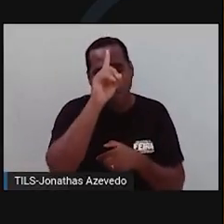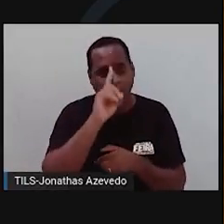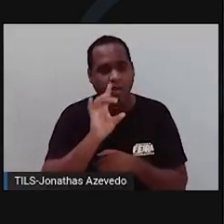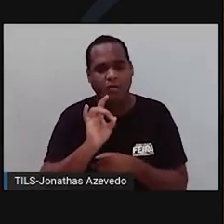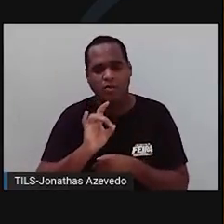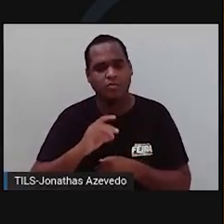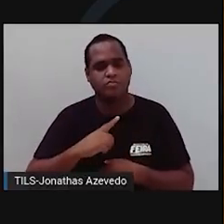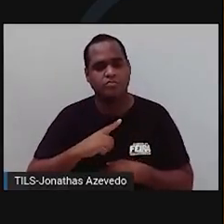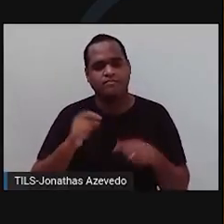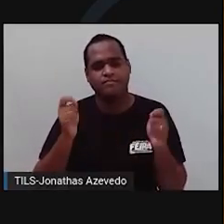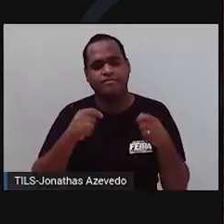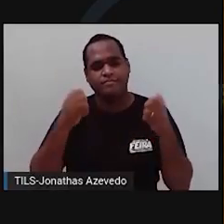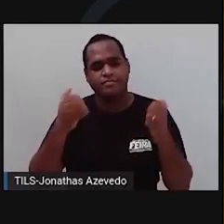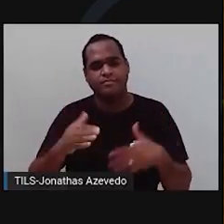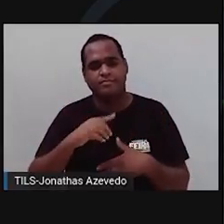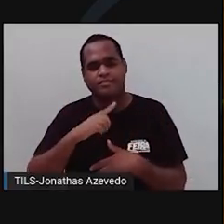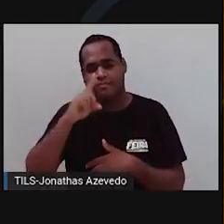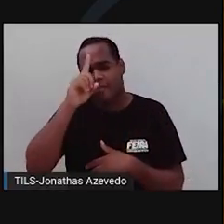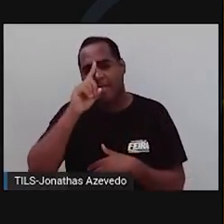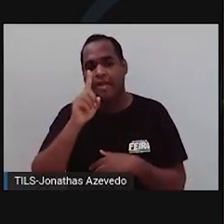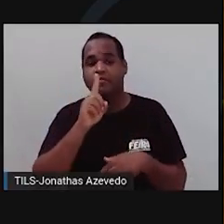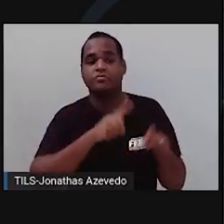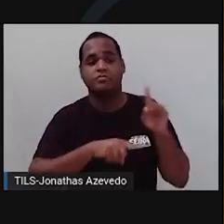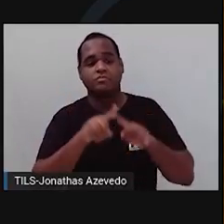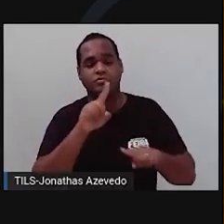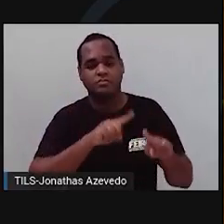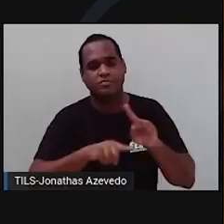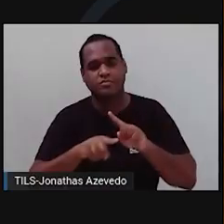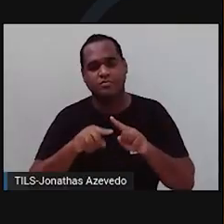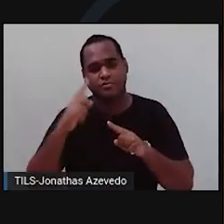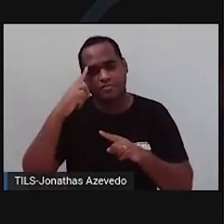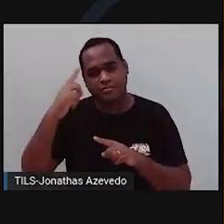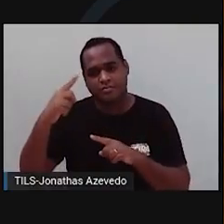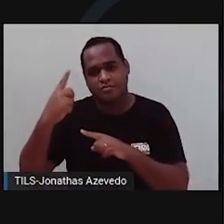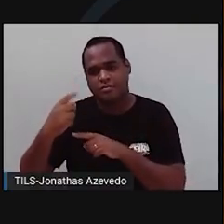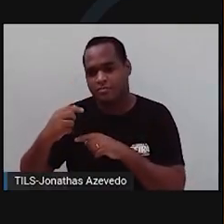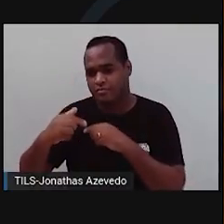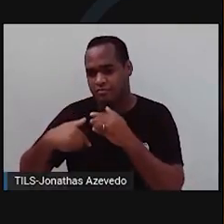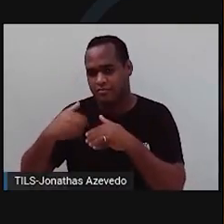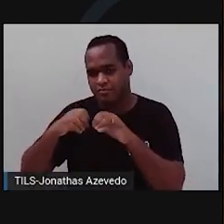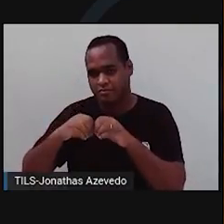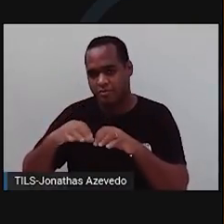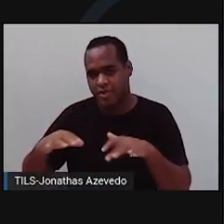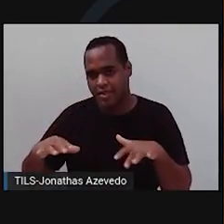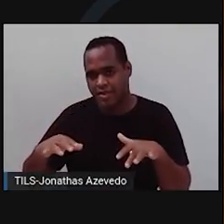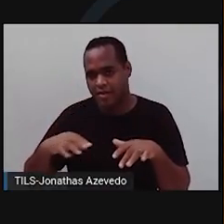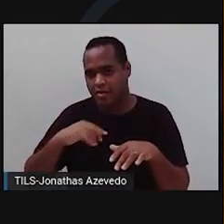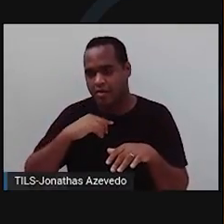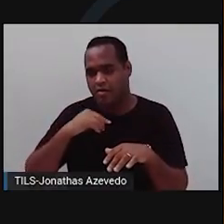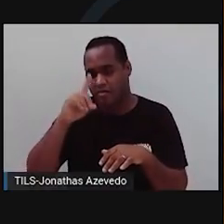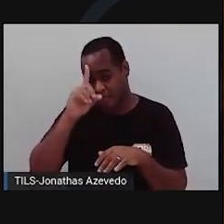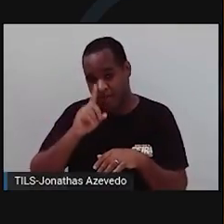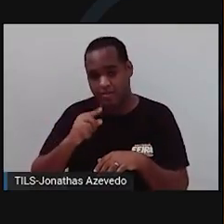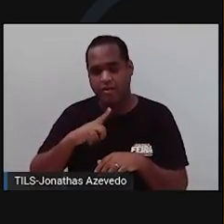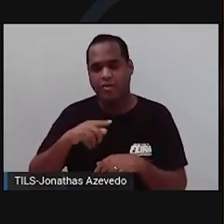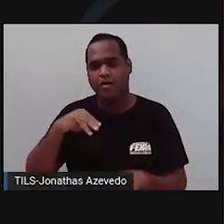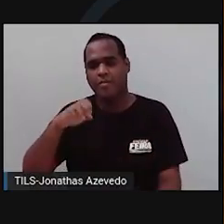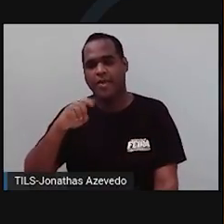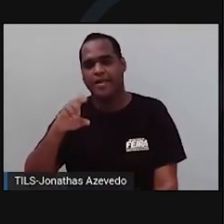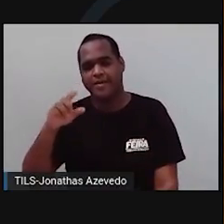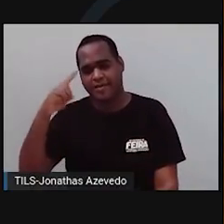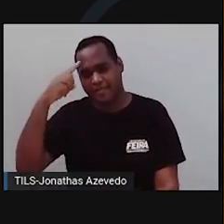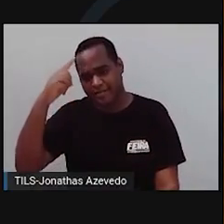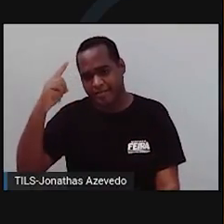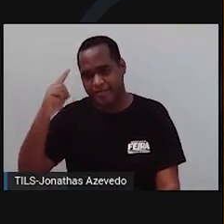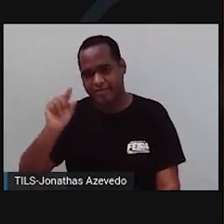e, por isso, chamou o amarelo de dominante, pois foi encontrado em todas as novas ervilhas. Então, Mendel fertilizou